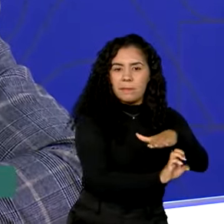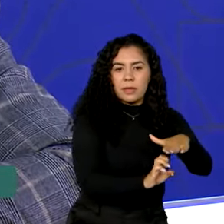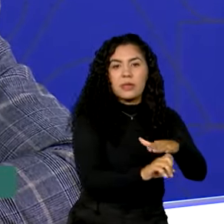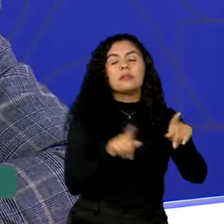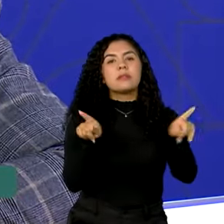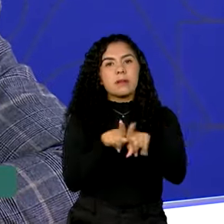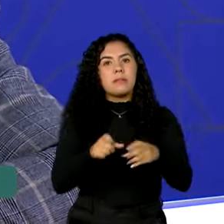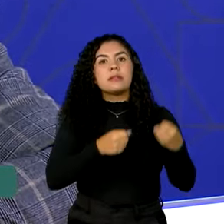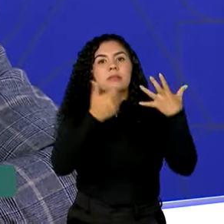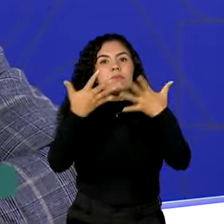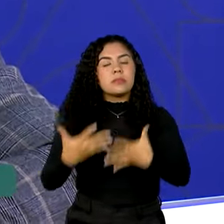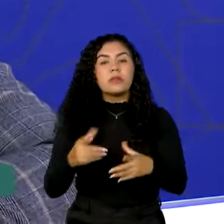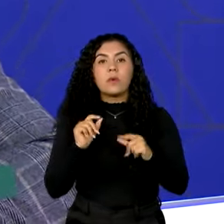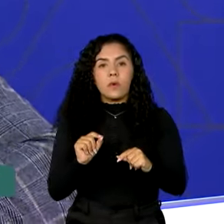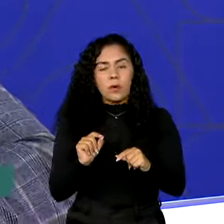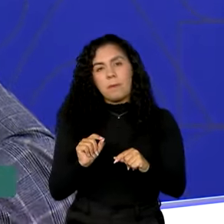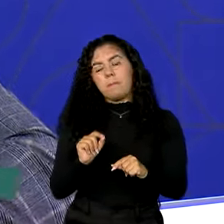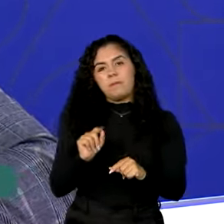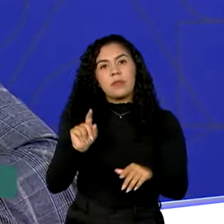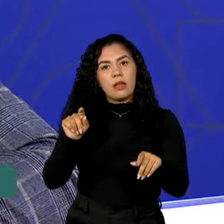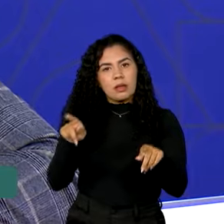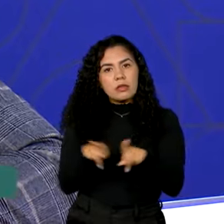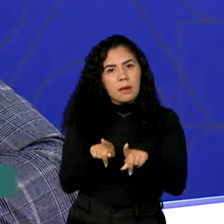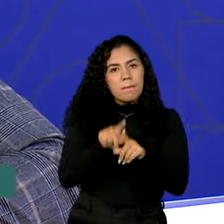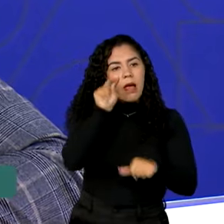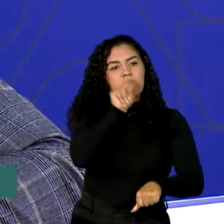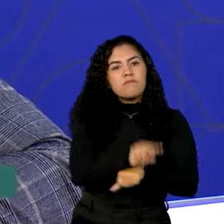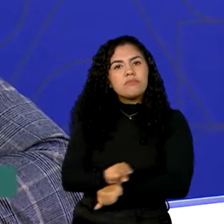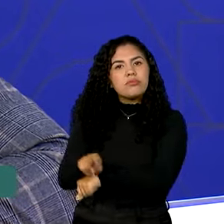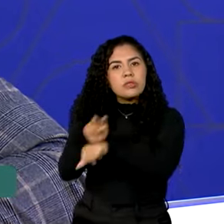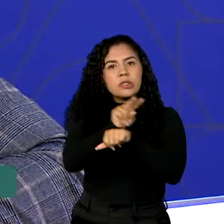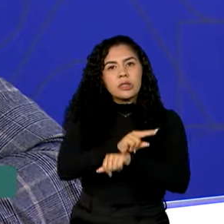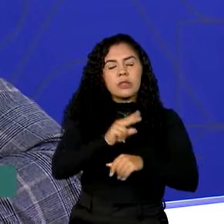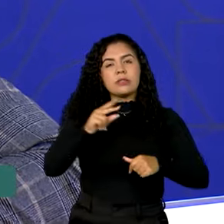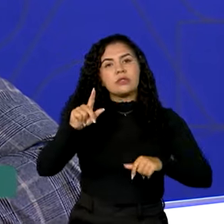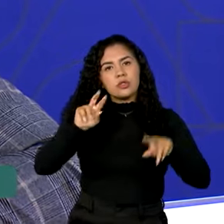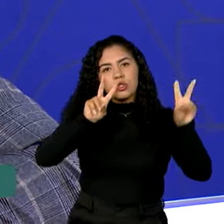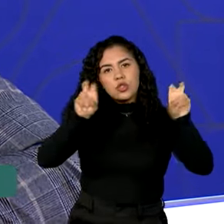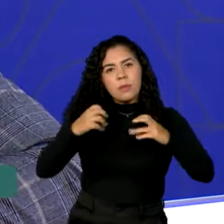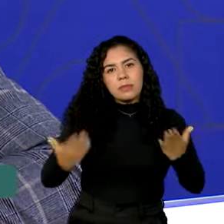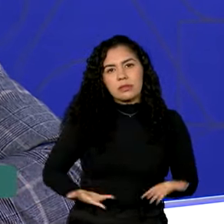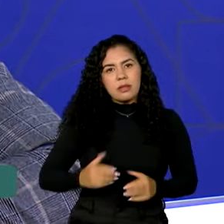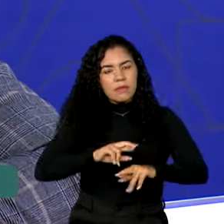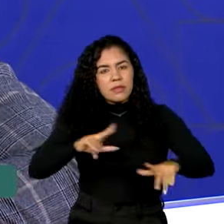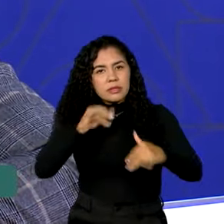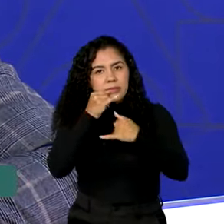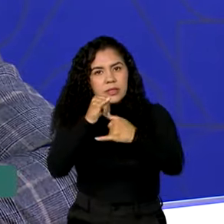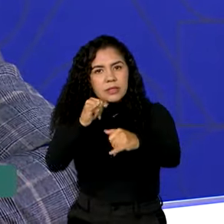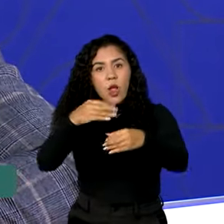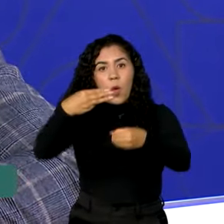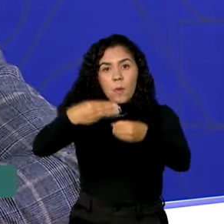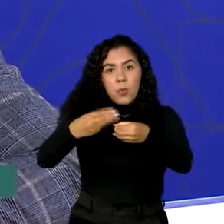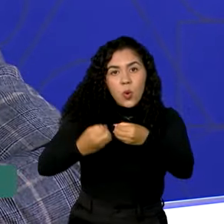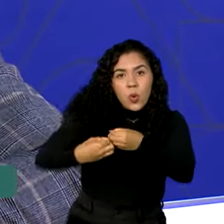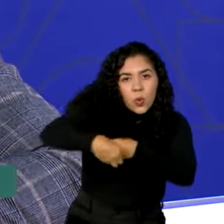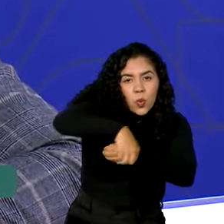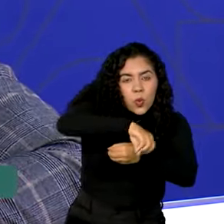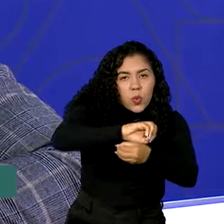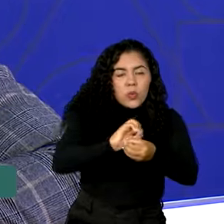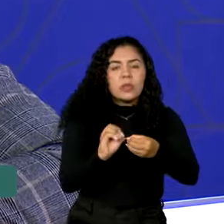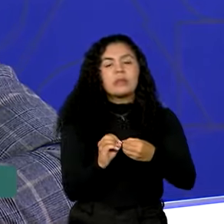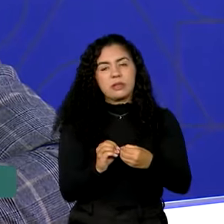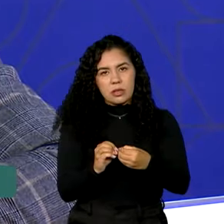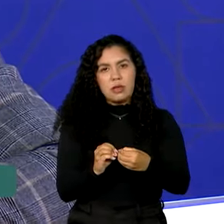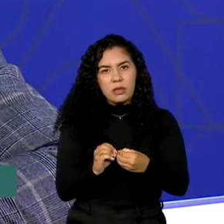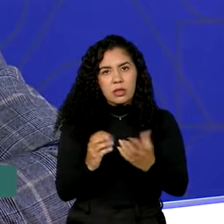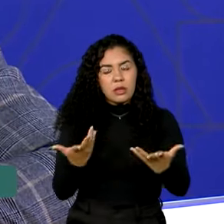também faz a fiscalização dos serviços de energia elétrica nos municípios e que, em função